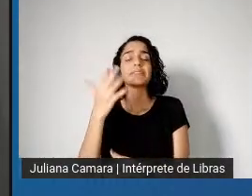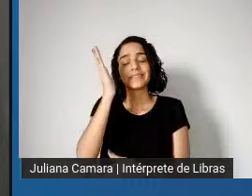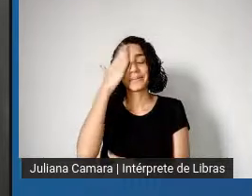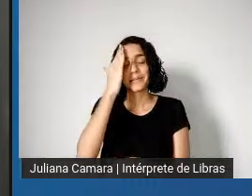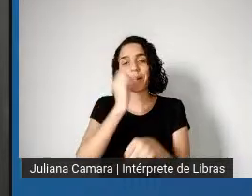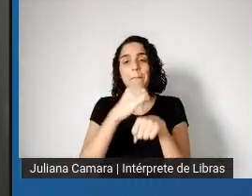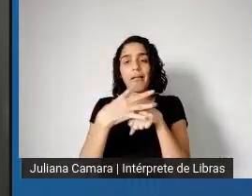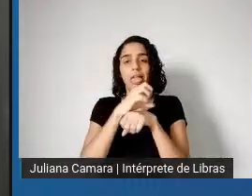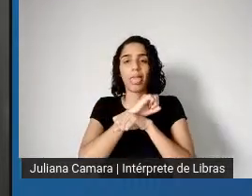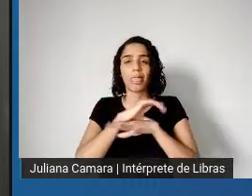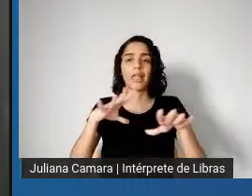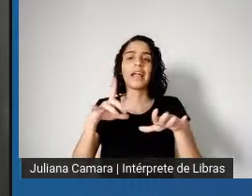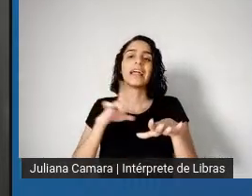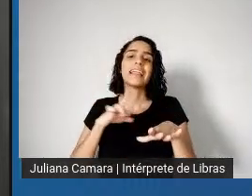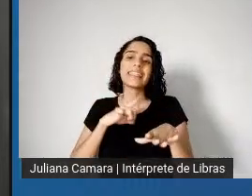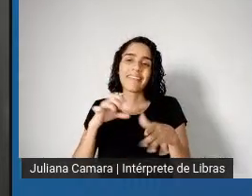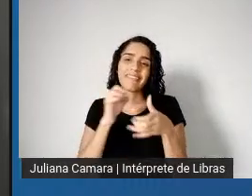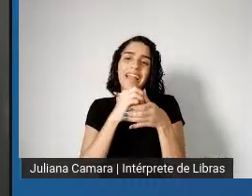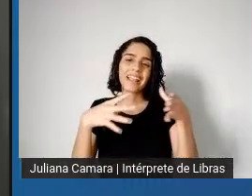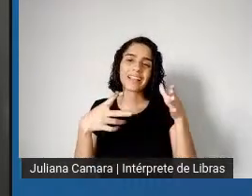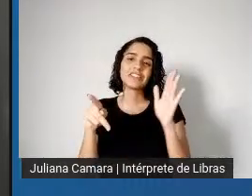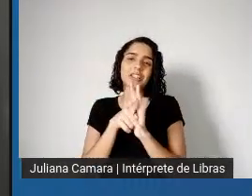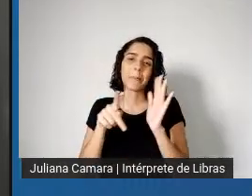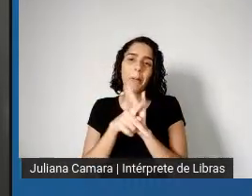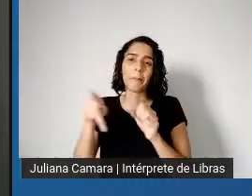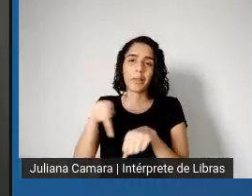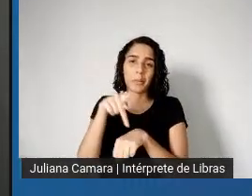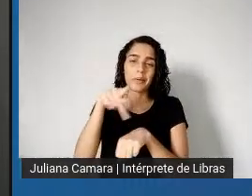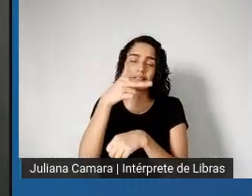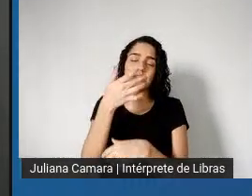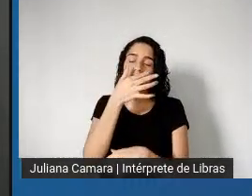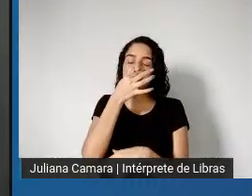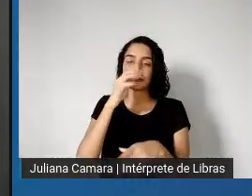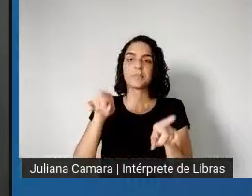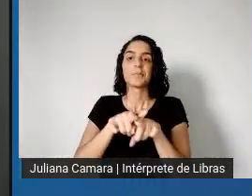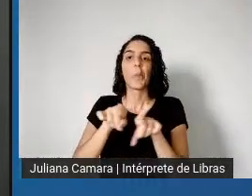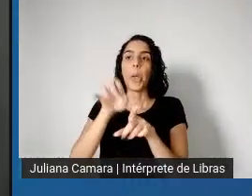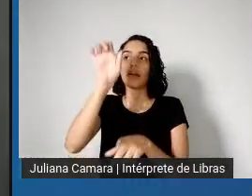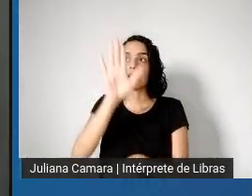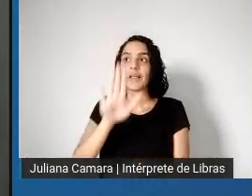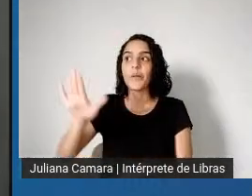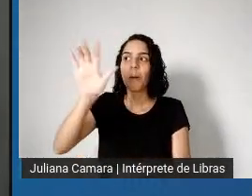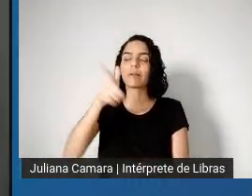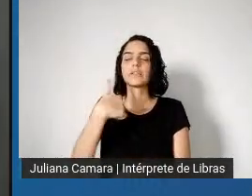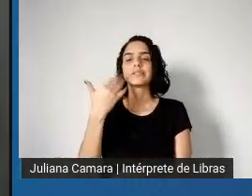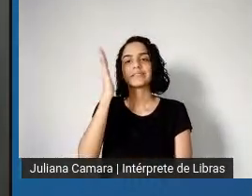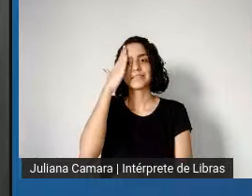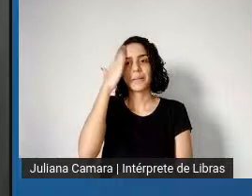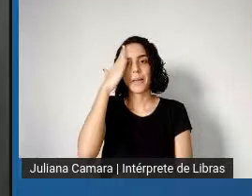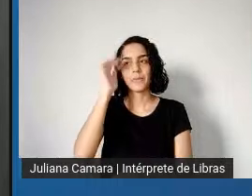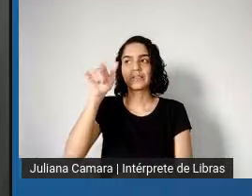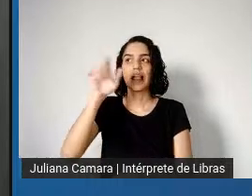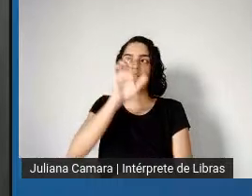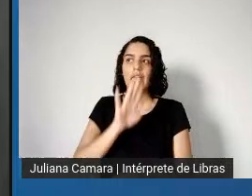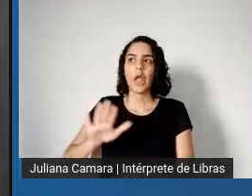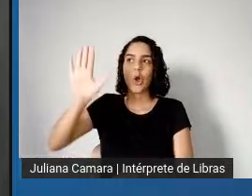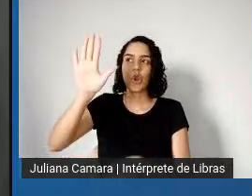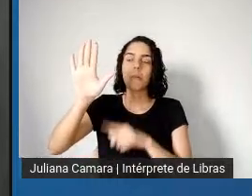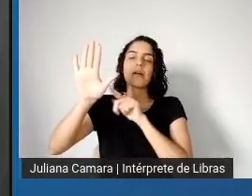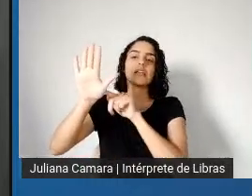na Europa, onde você tem a sociedade europeia, quer dizer, grande parte das ações, né, contra a pandemia foram